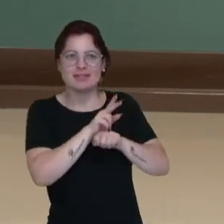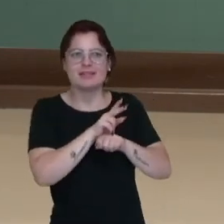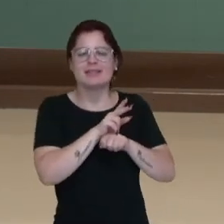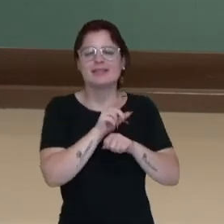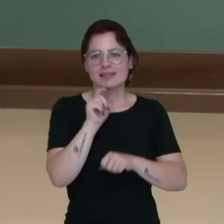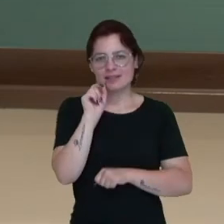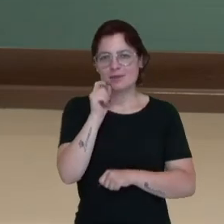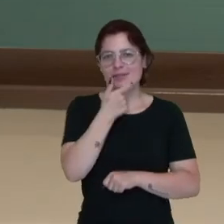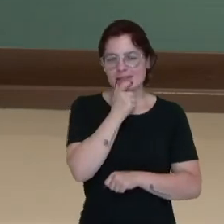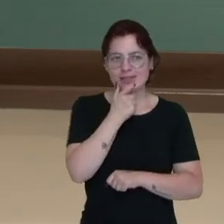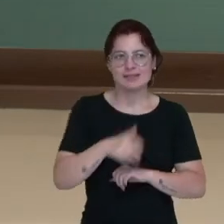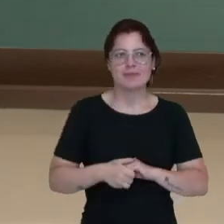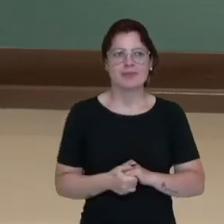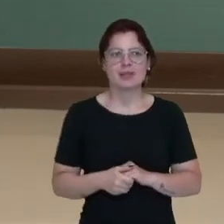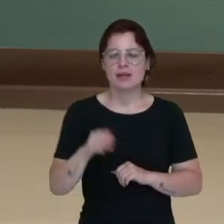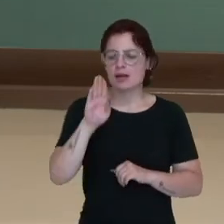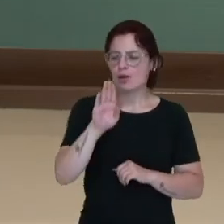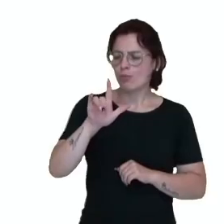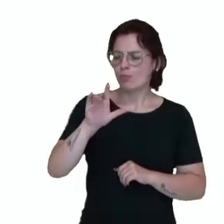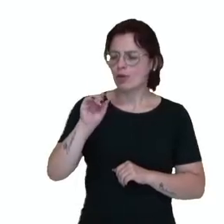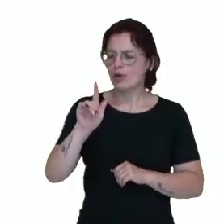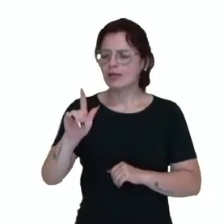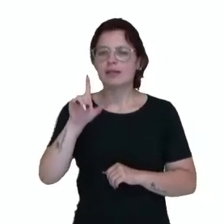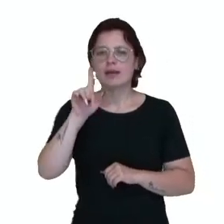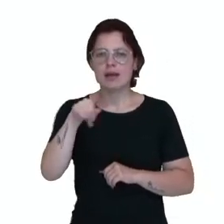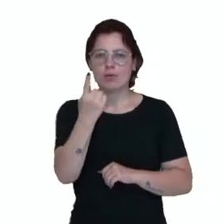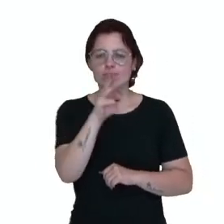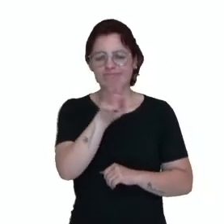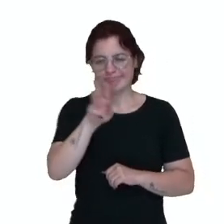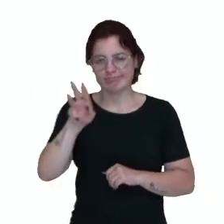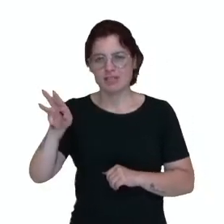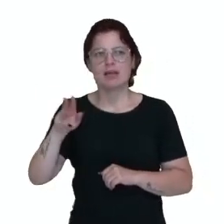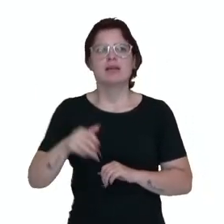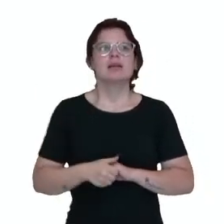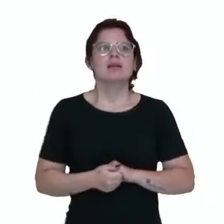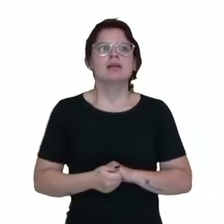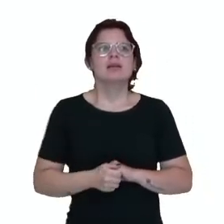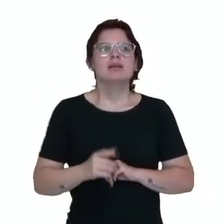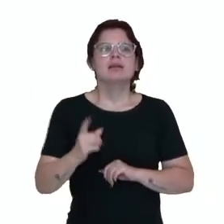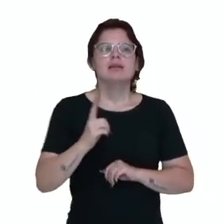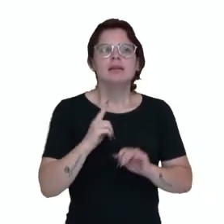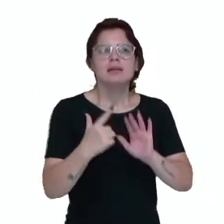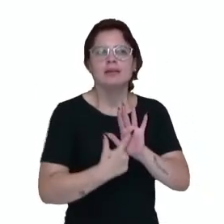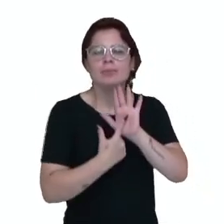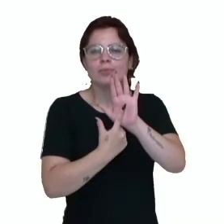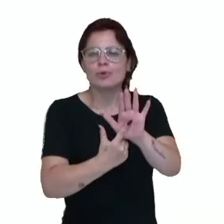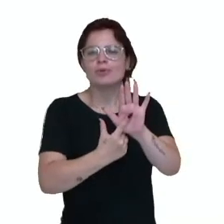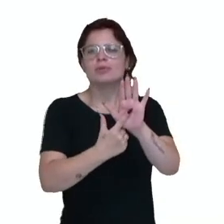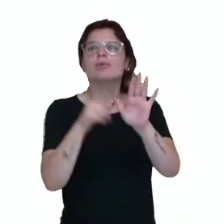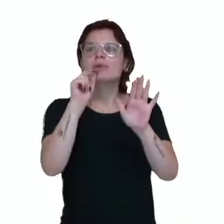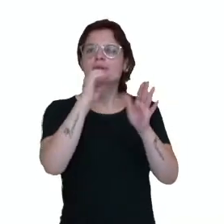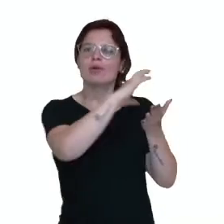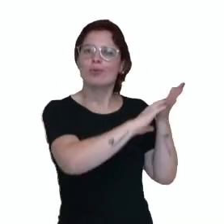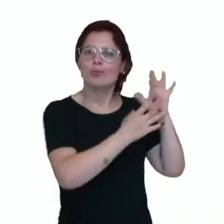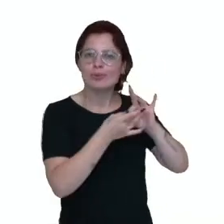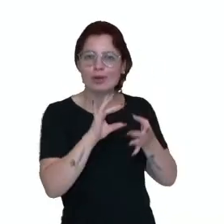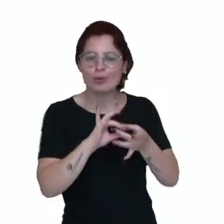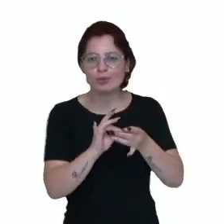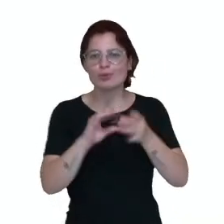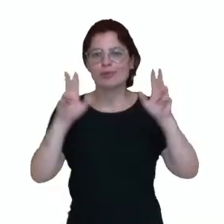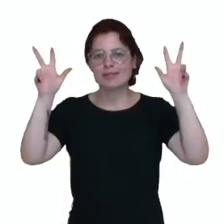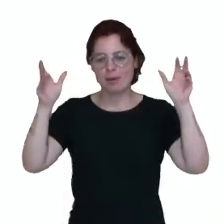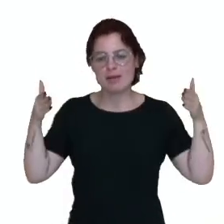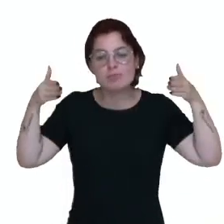O blogueiro um site que foca, então, em postar um conteúdo sobre assunto específico, usando